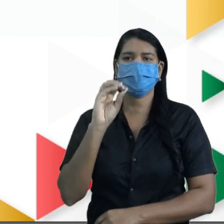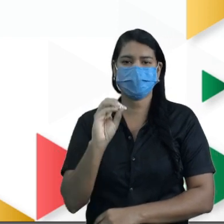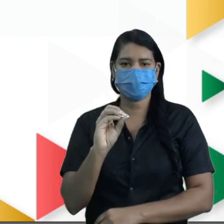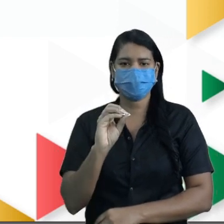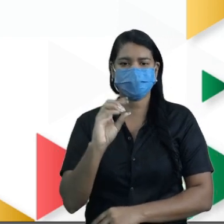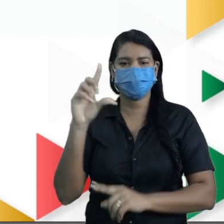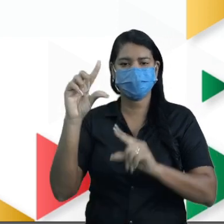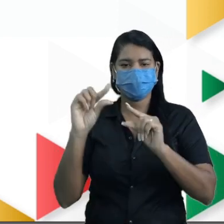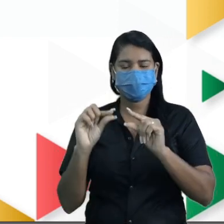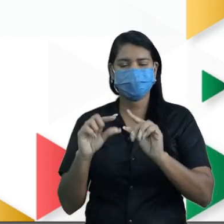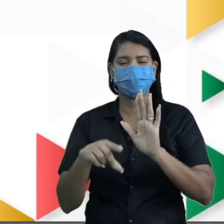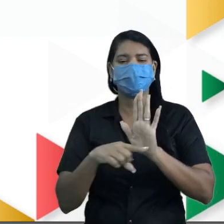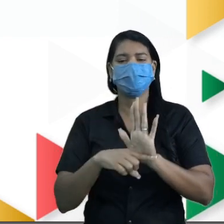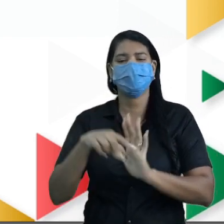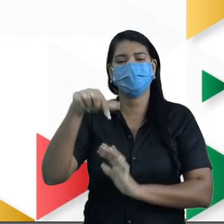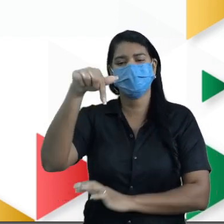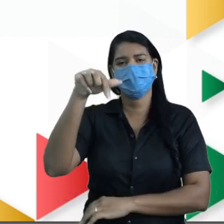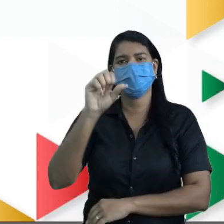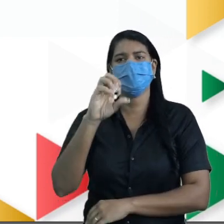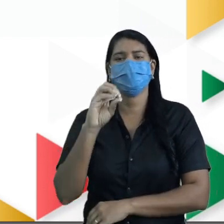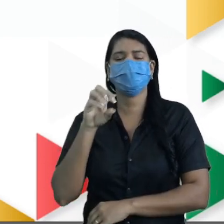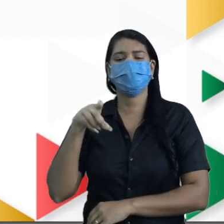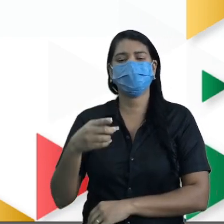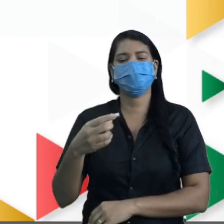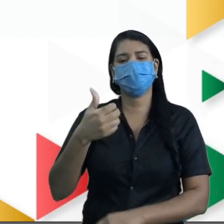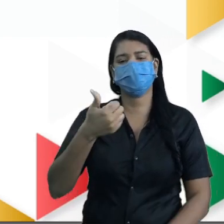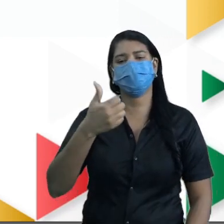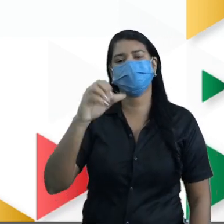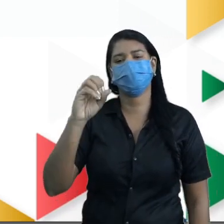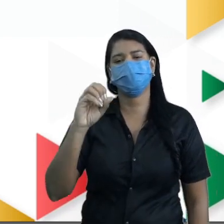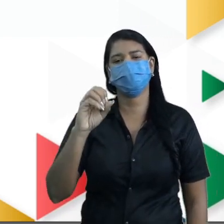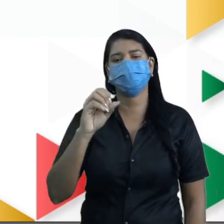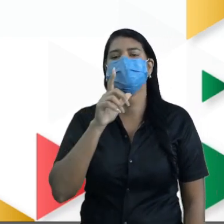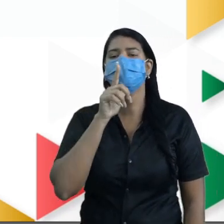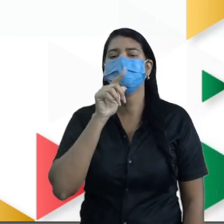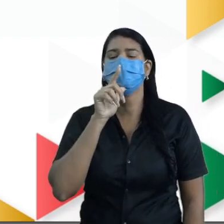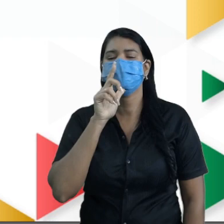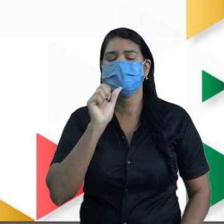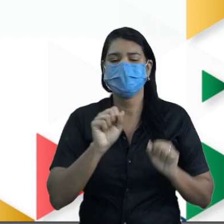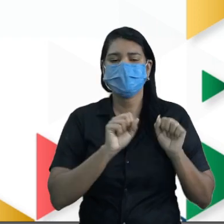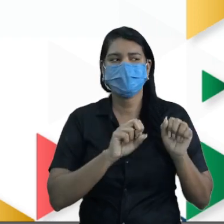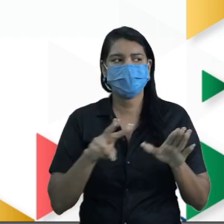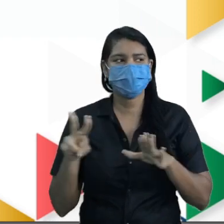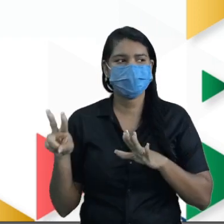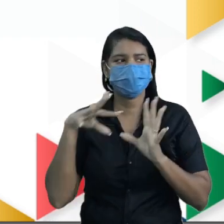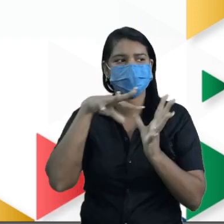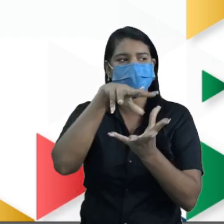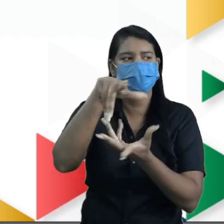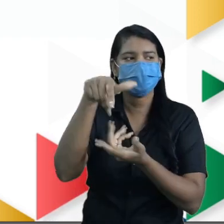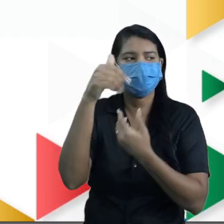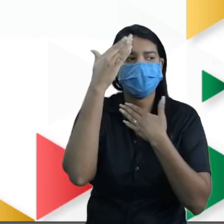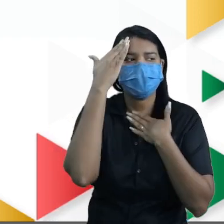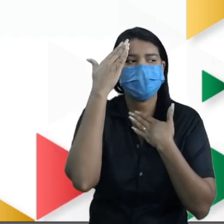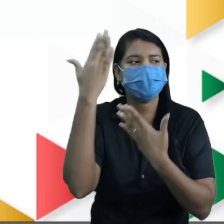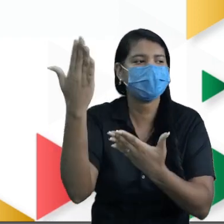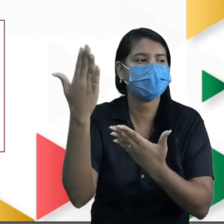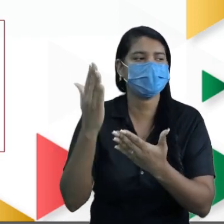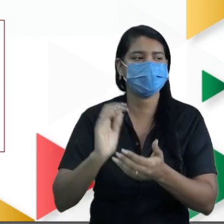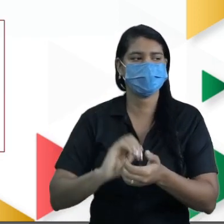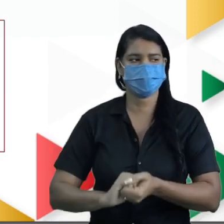670, 1.110 litros de água por semana. O planeta agradece, minha filha, tá?